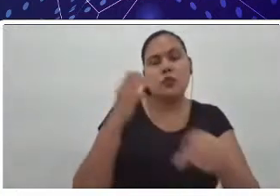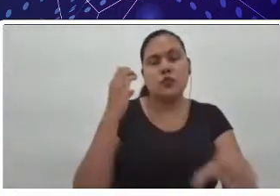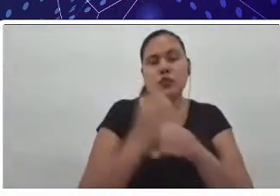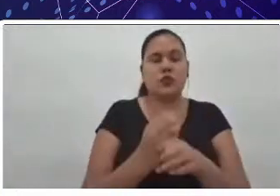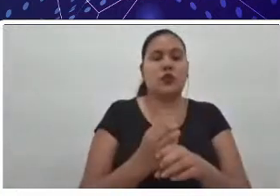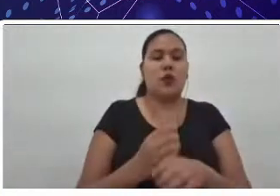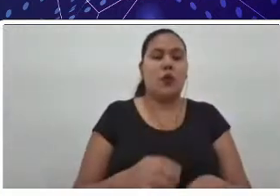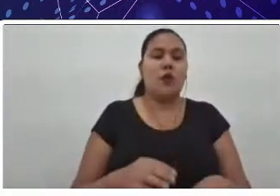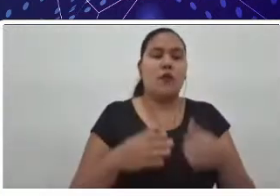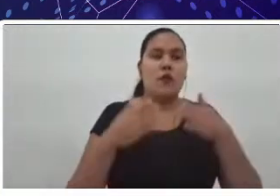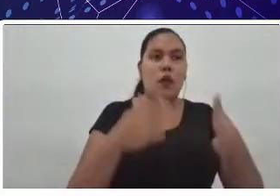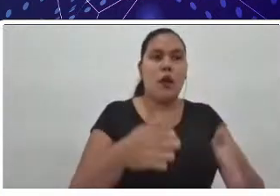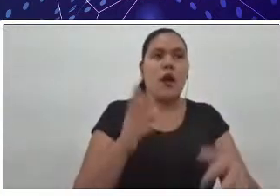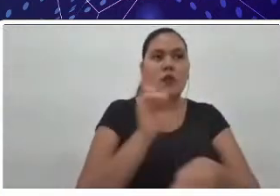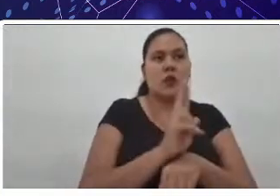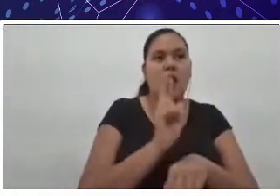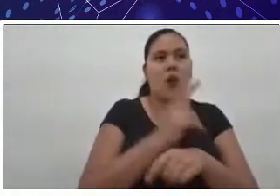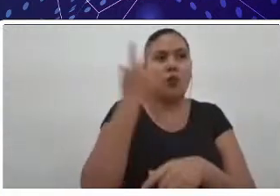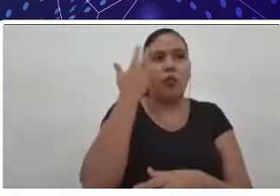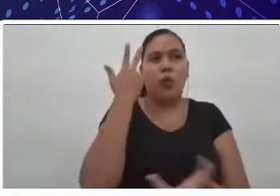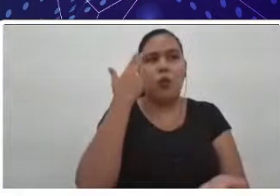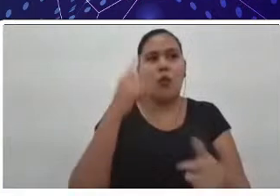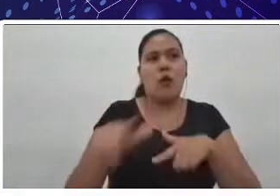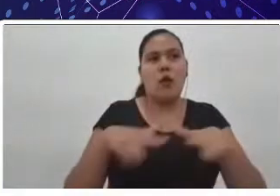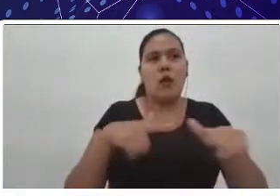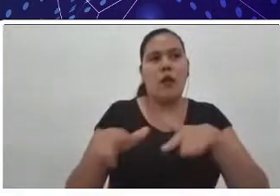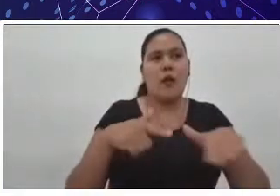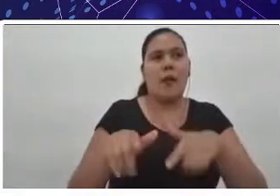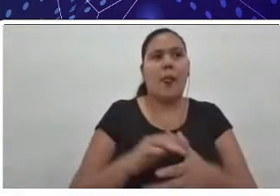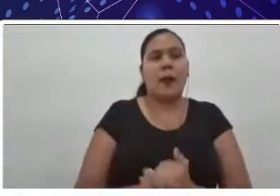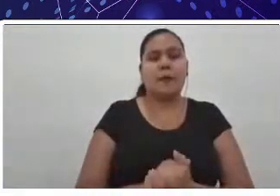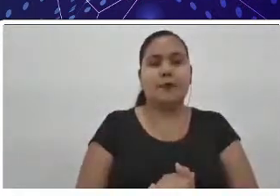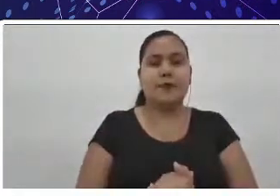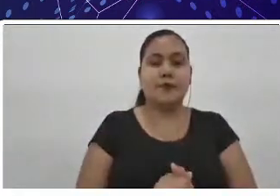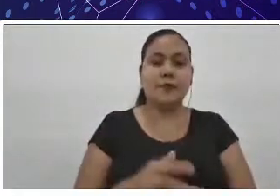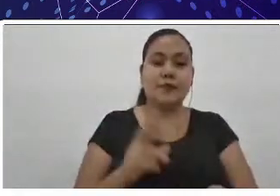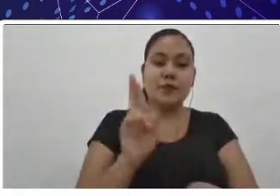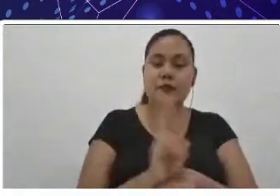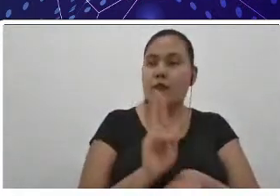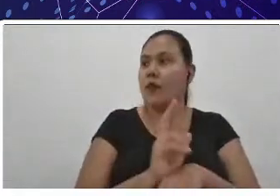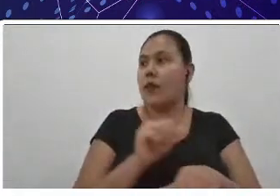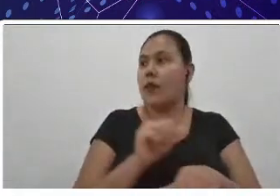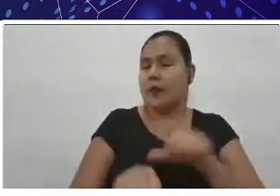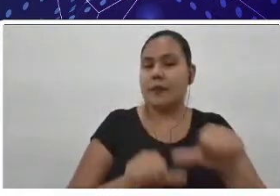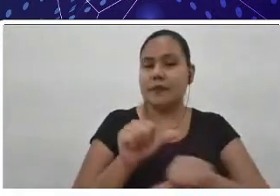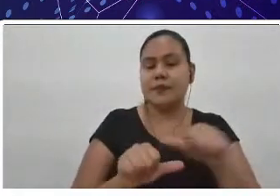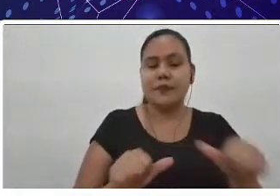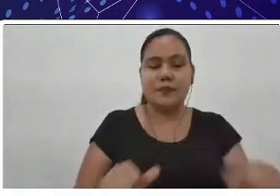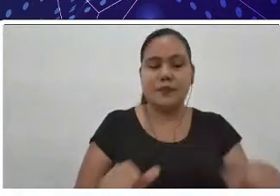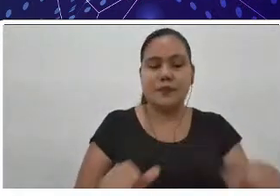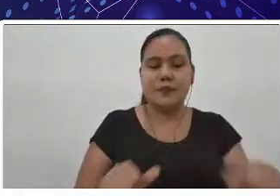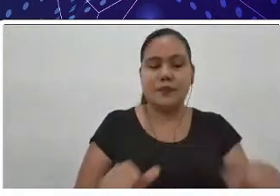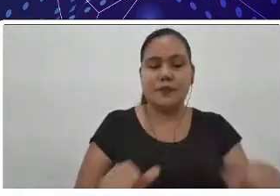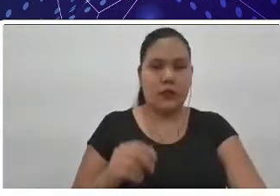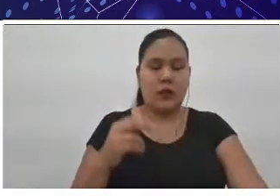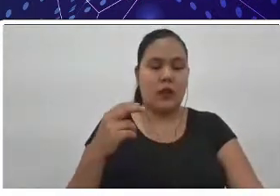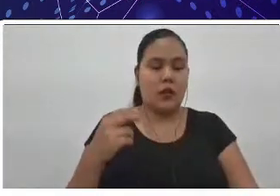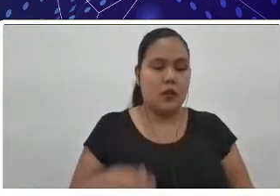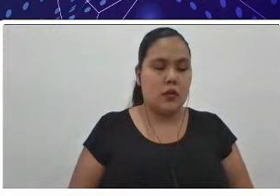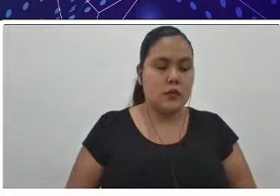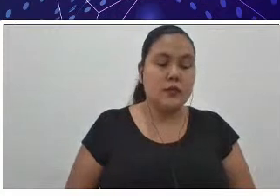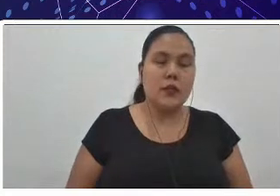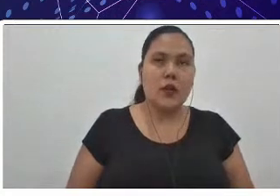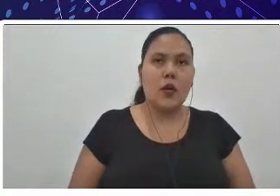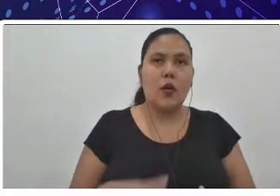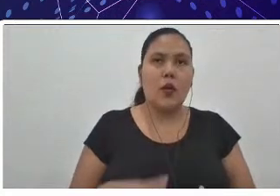naturais, trabalhar com a parte de recursos naturais tanto de água doce como de água maria, então não necessariamente